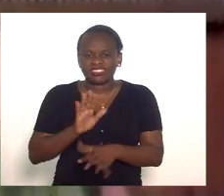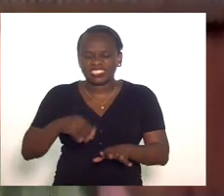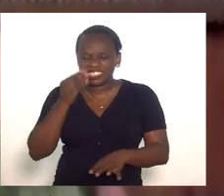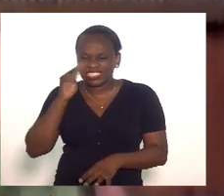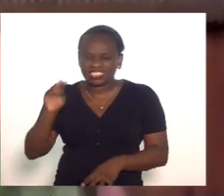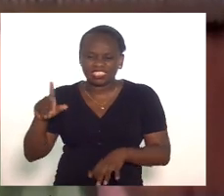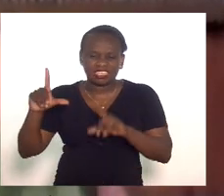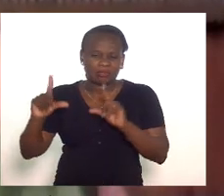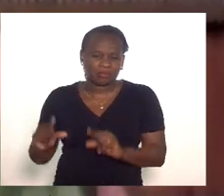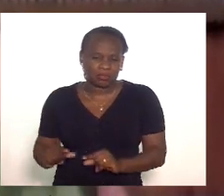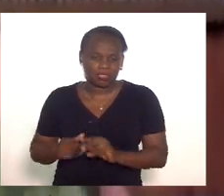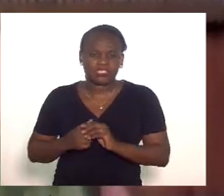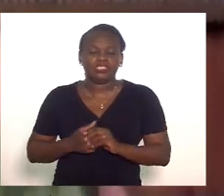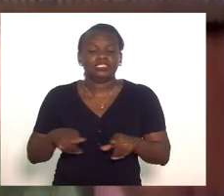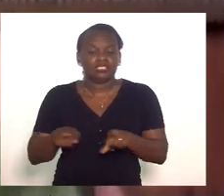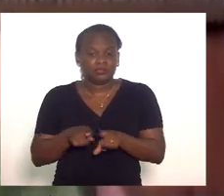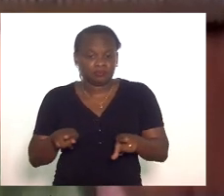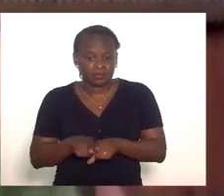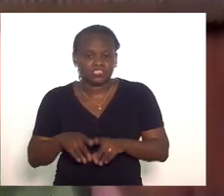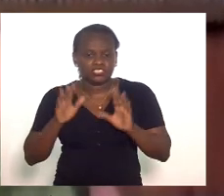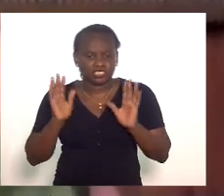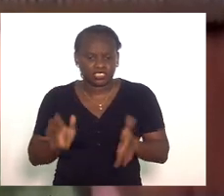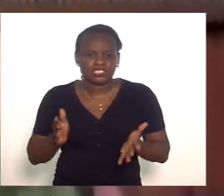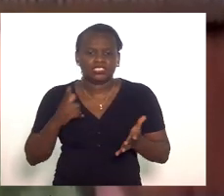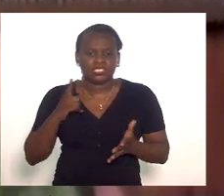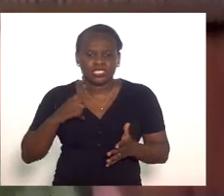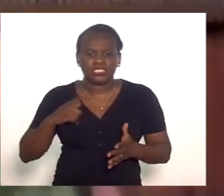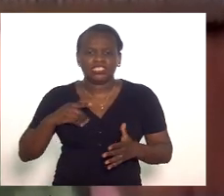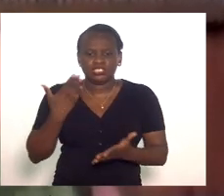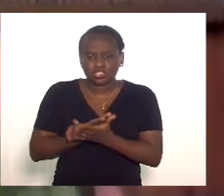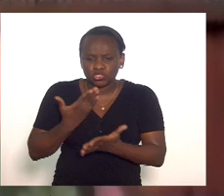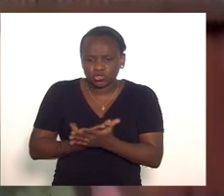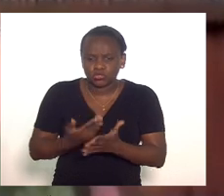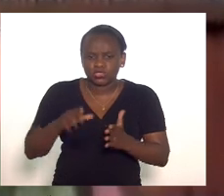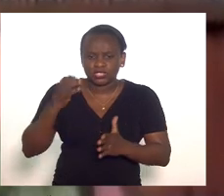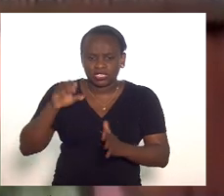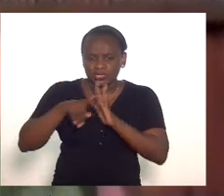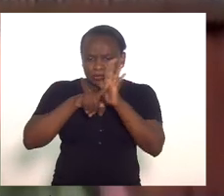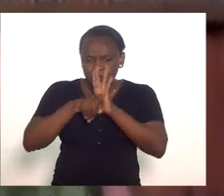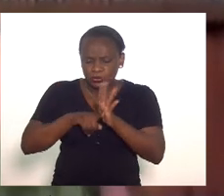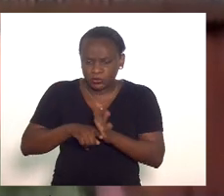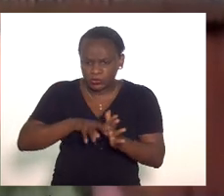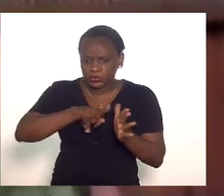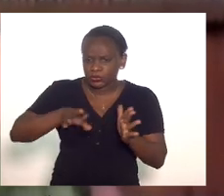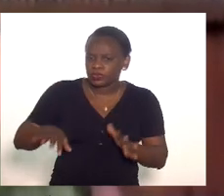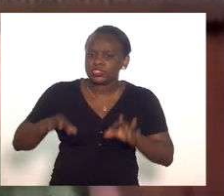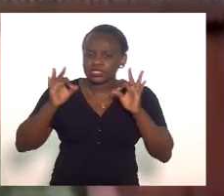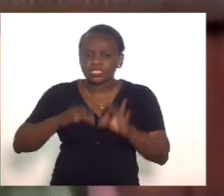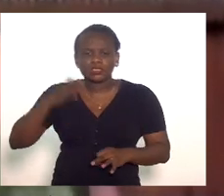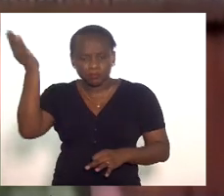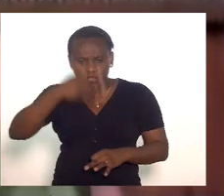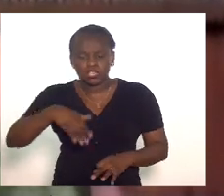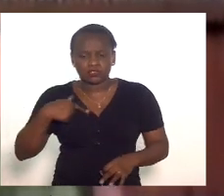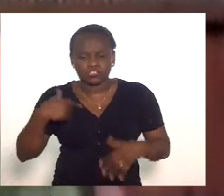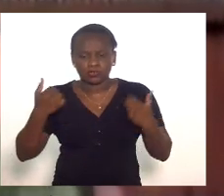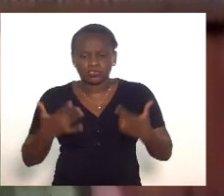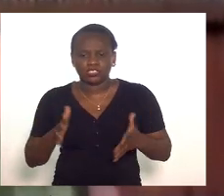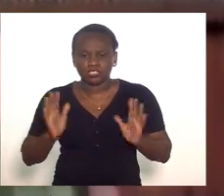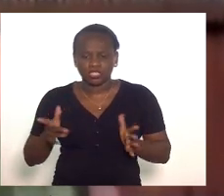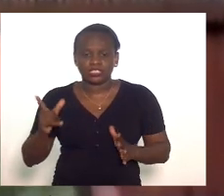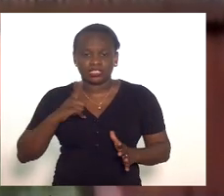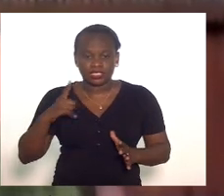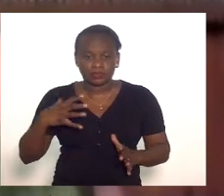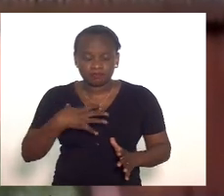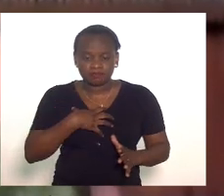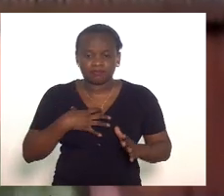o quanto isso impacta e já uma série de estudos científicos corroboram com o que eu estou dizendo impactam